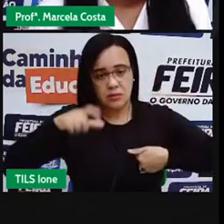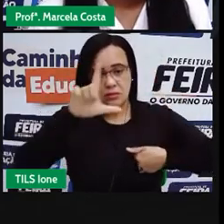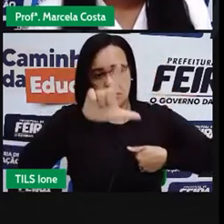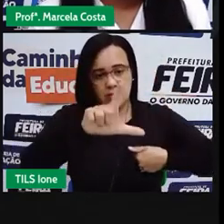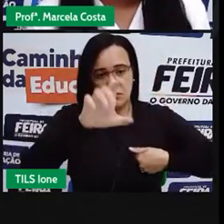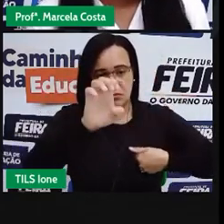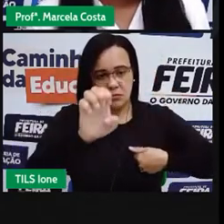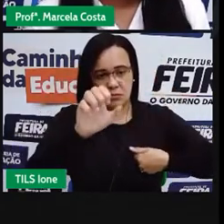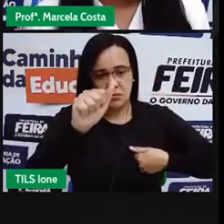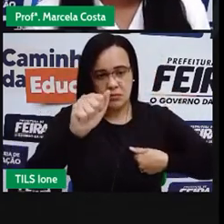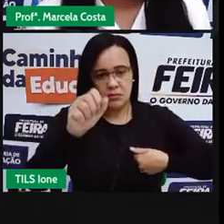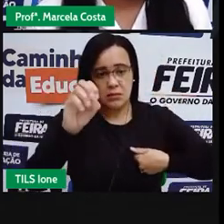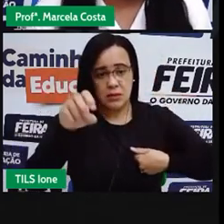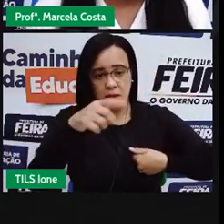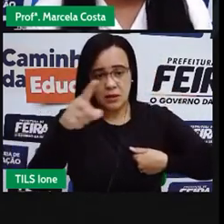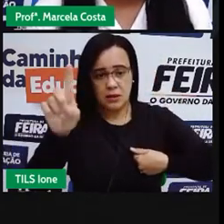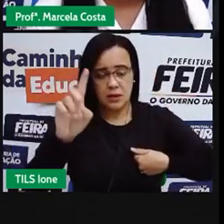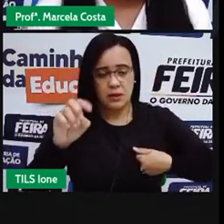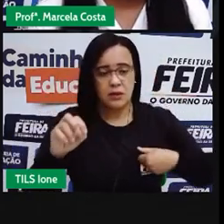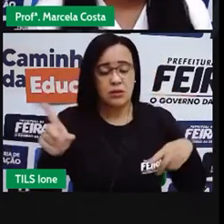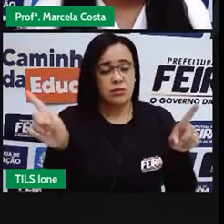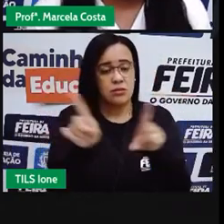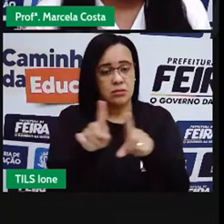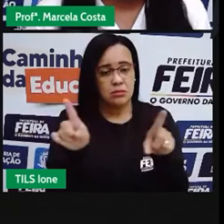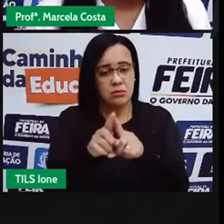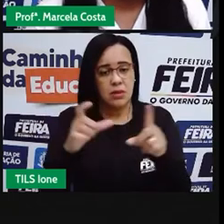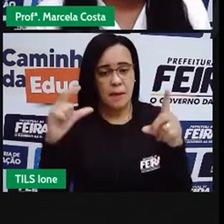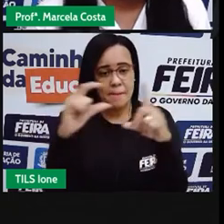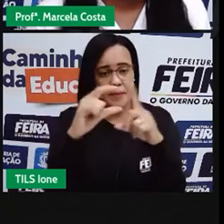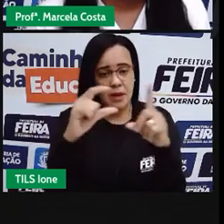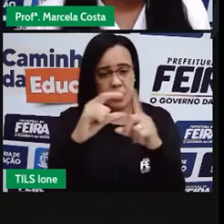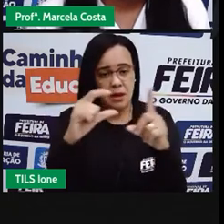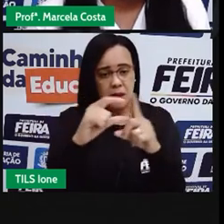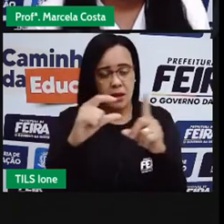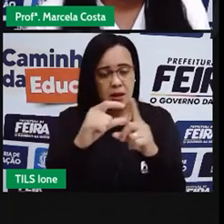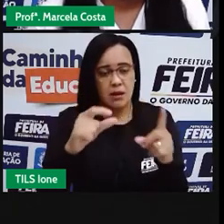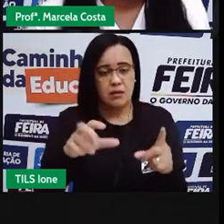e depois a gente vai procurar a palavra rato.